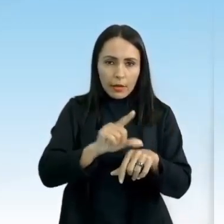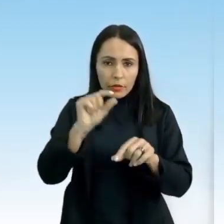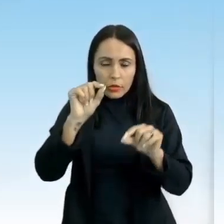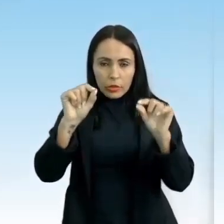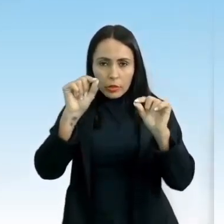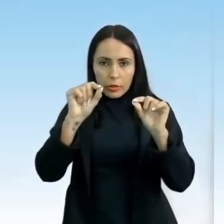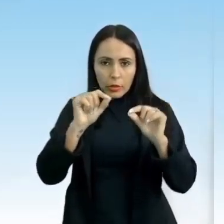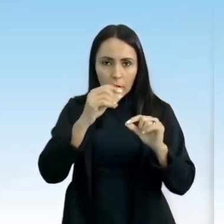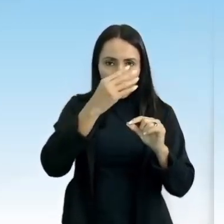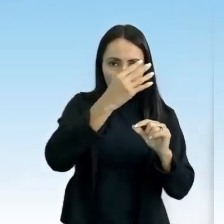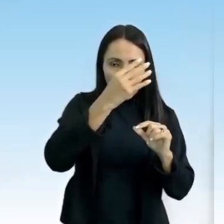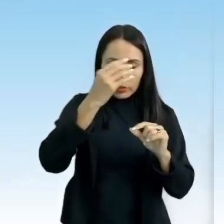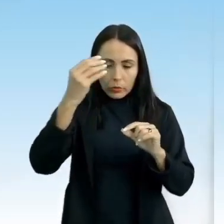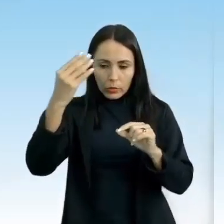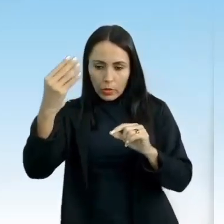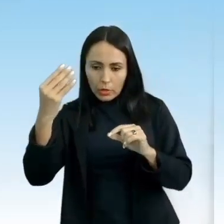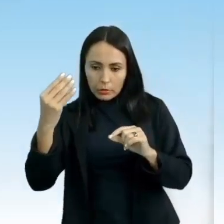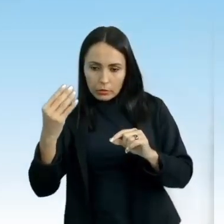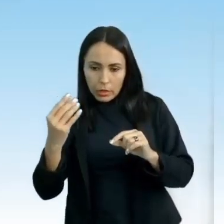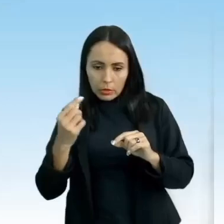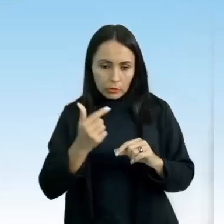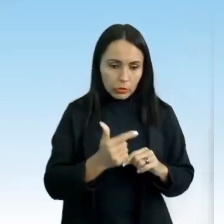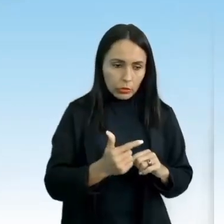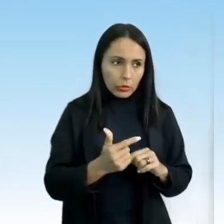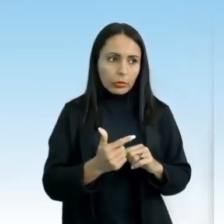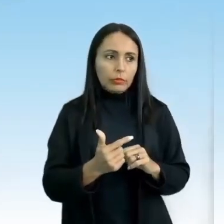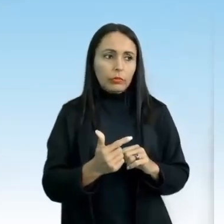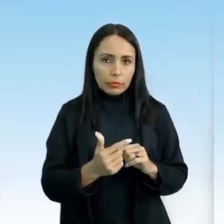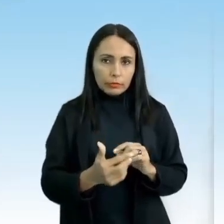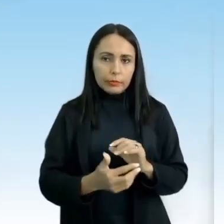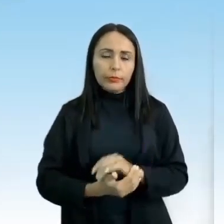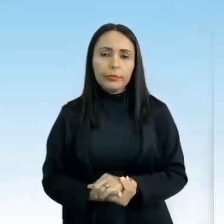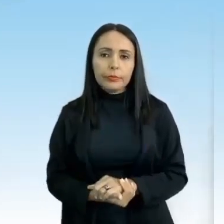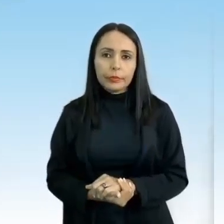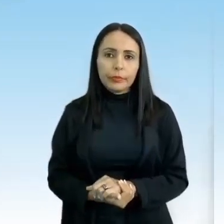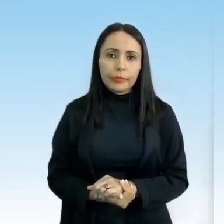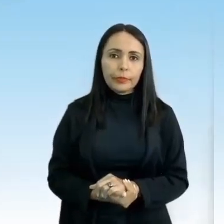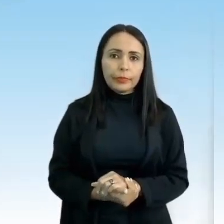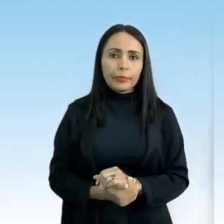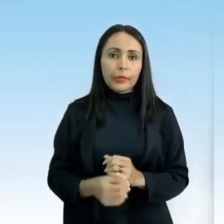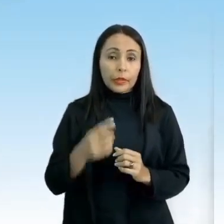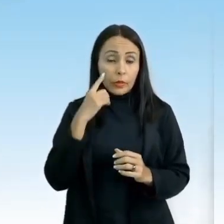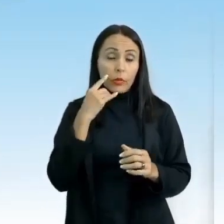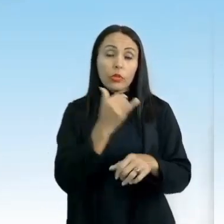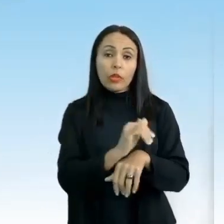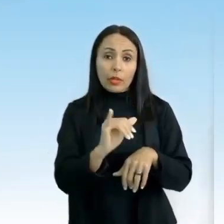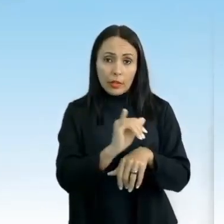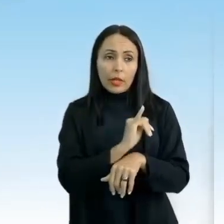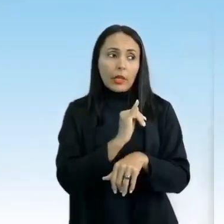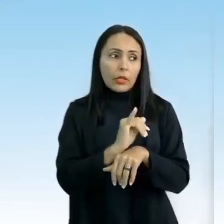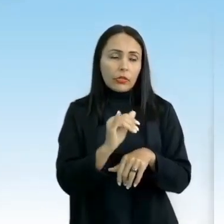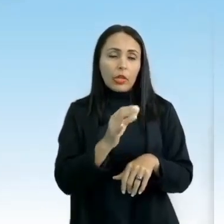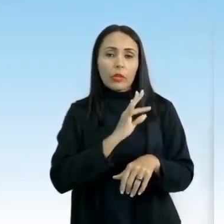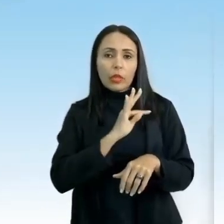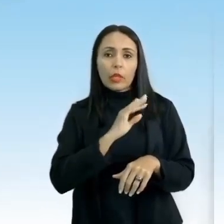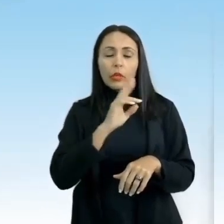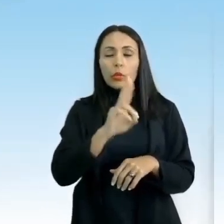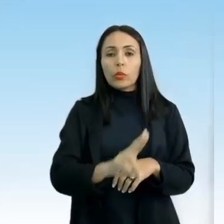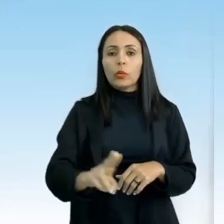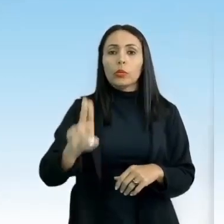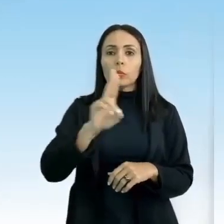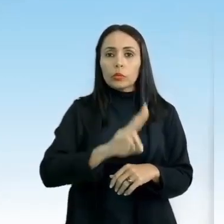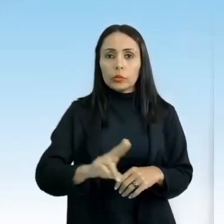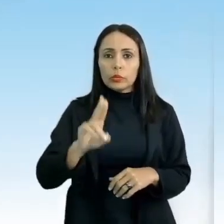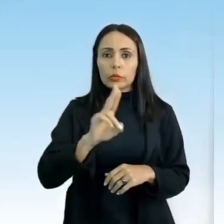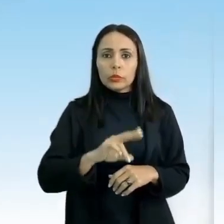do campo, 4 e no finalzinho, 2, que estão lá no ataque. Então, a tática é isso. São estratégias que o técnico usa para